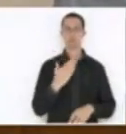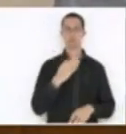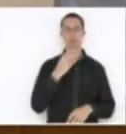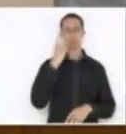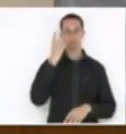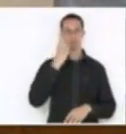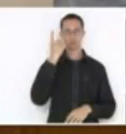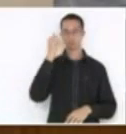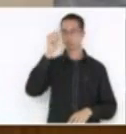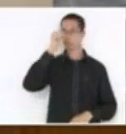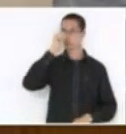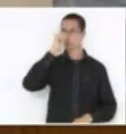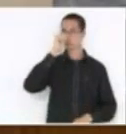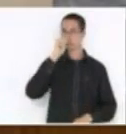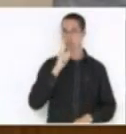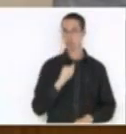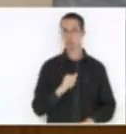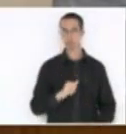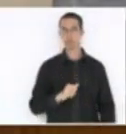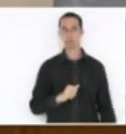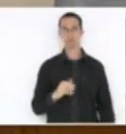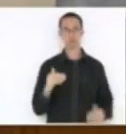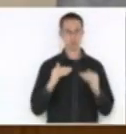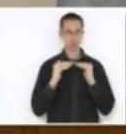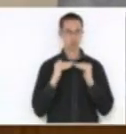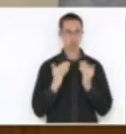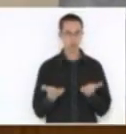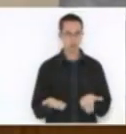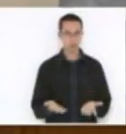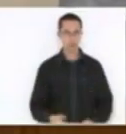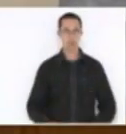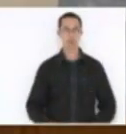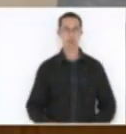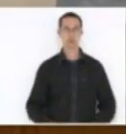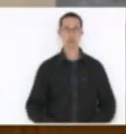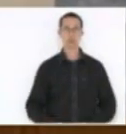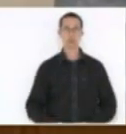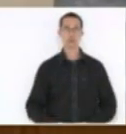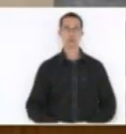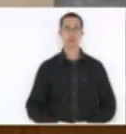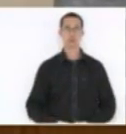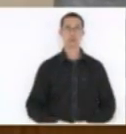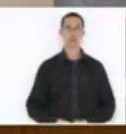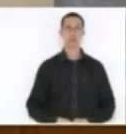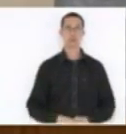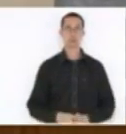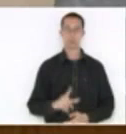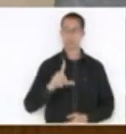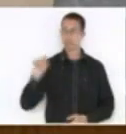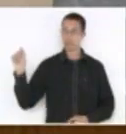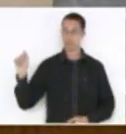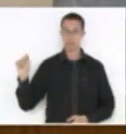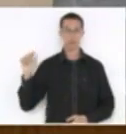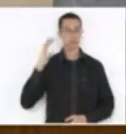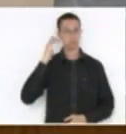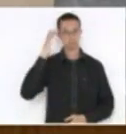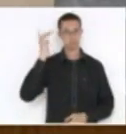João Amin, se há concordância. Ele deu uma saiguinha agora. Deve estar voltando.